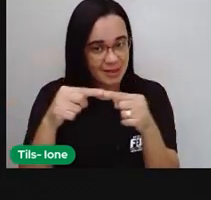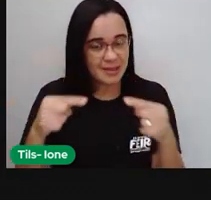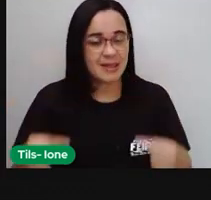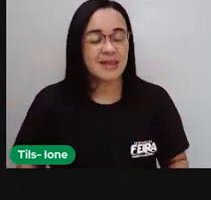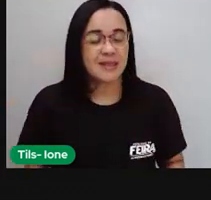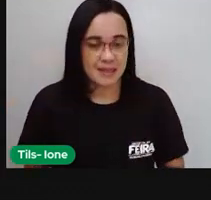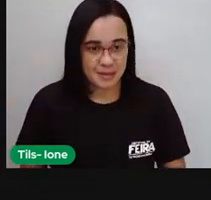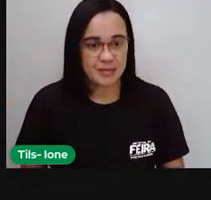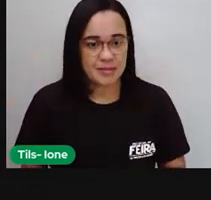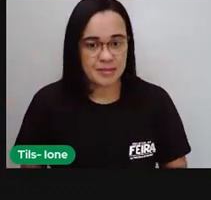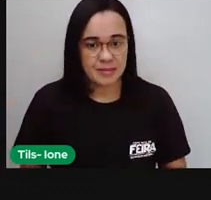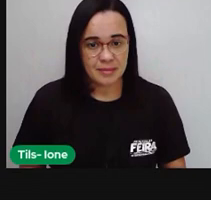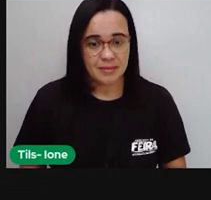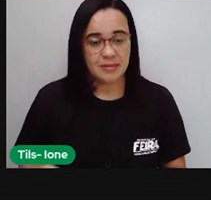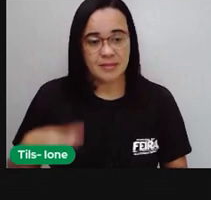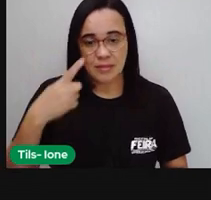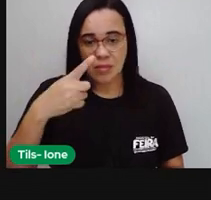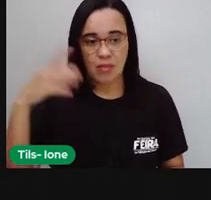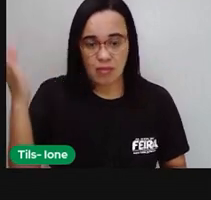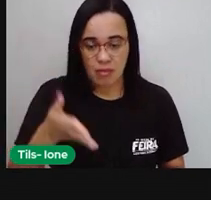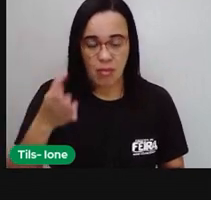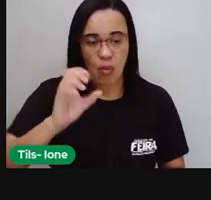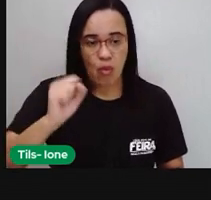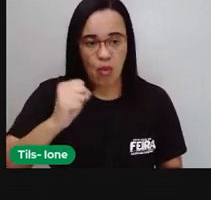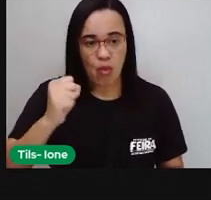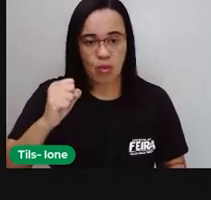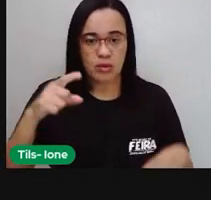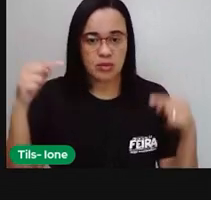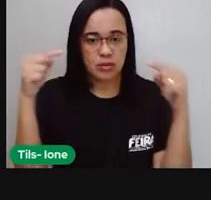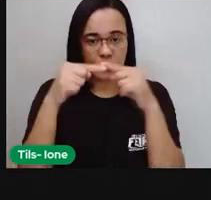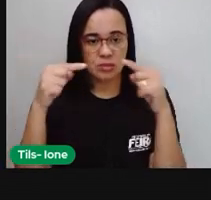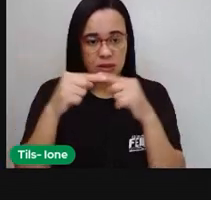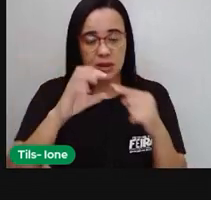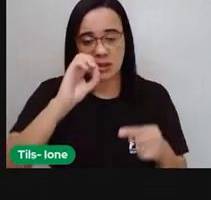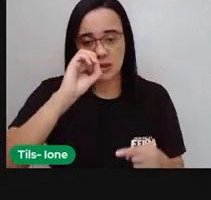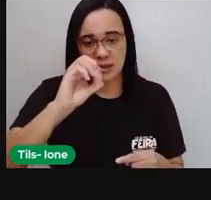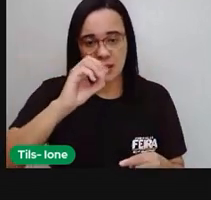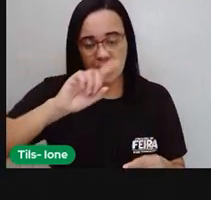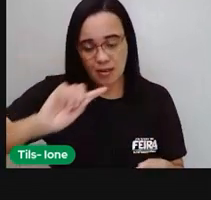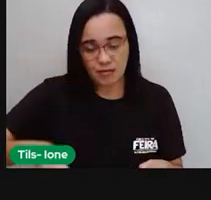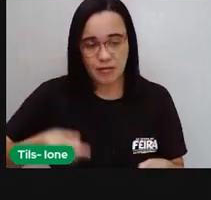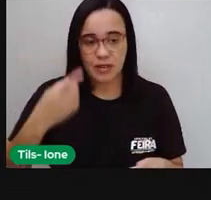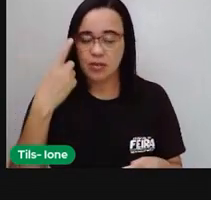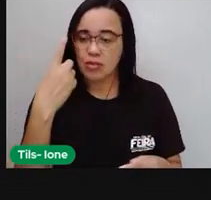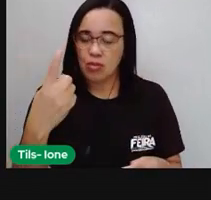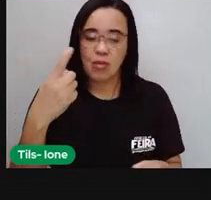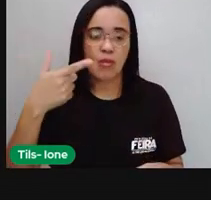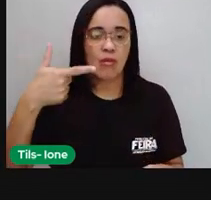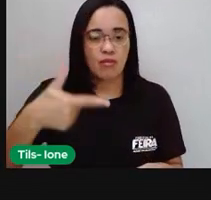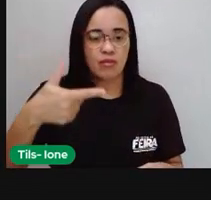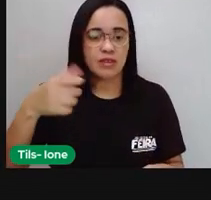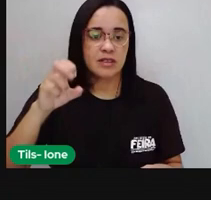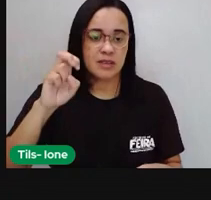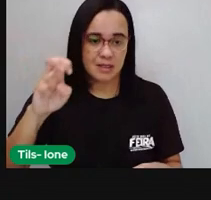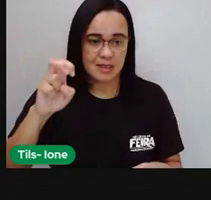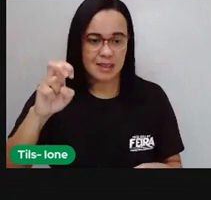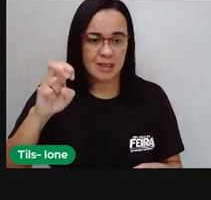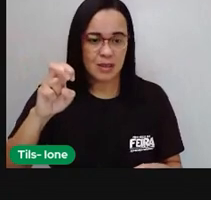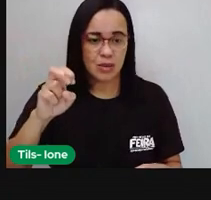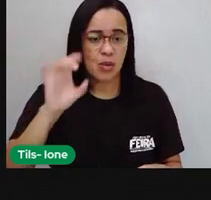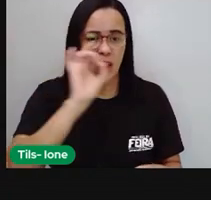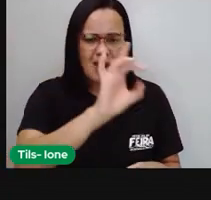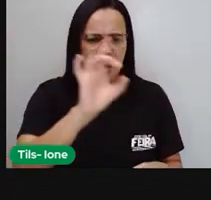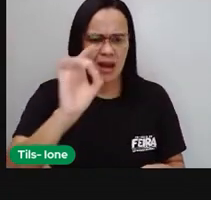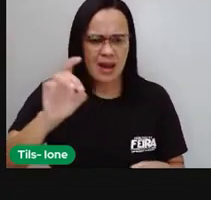pelo número decimal, é o valor correspondente a cada fatia